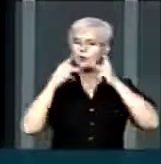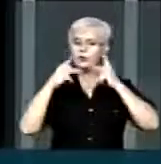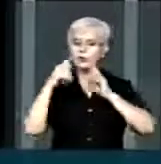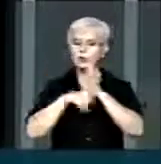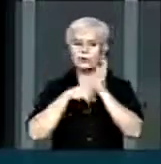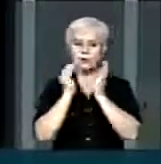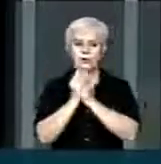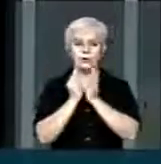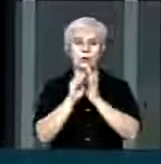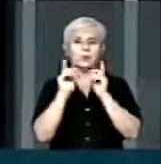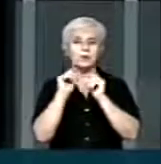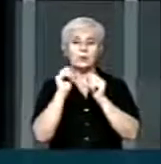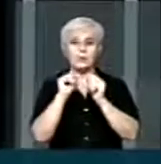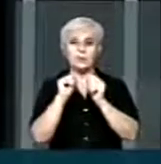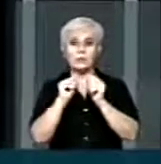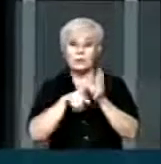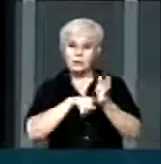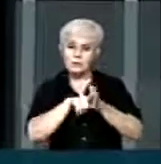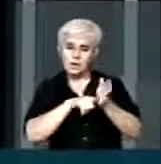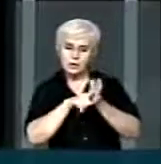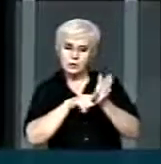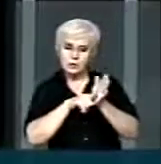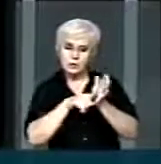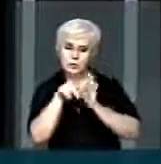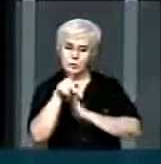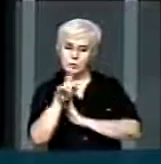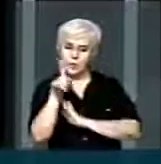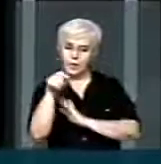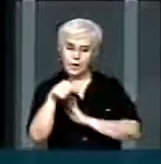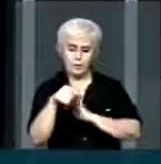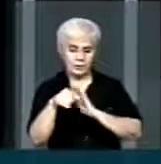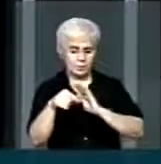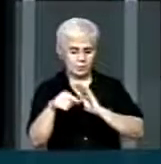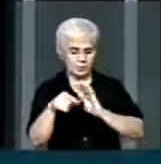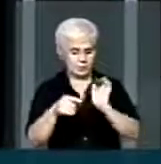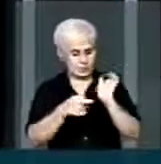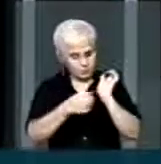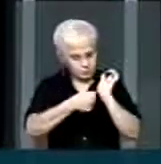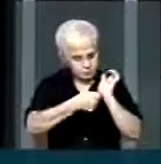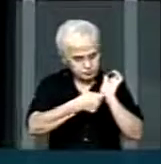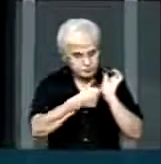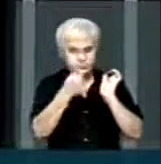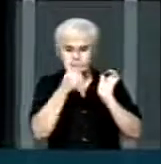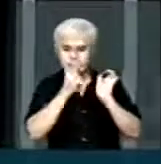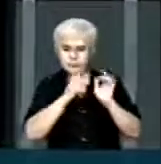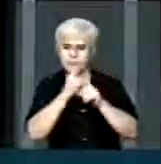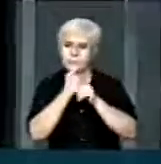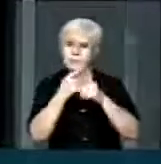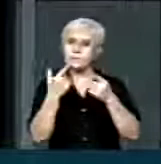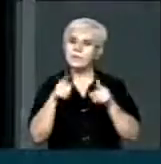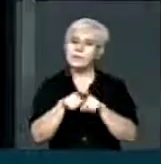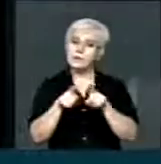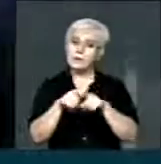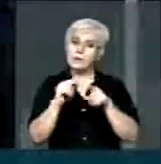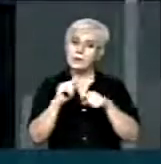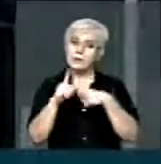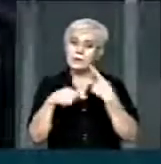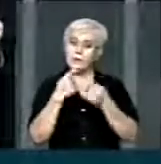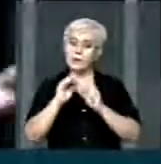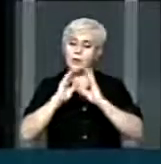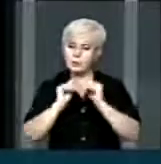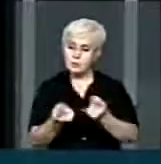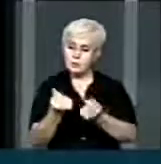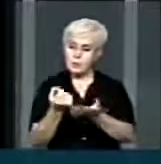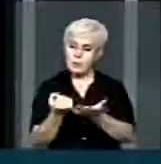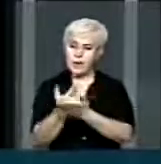foi o teste do pezinho. Antigamente, não tinha o teste do pezinho. As apais começaram, inclusive, a financiá-lo, a fazer